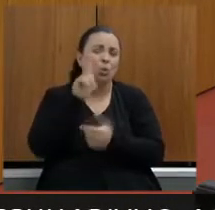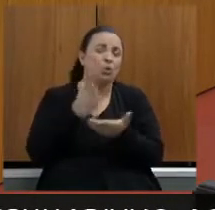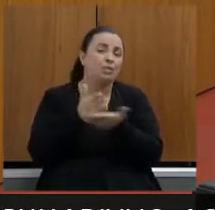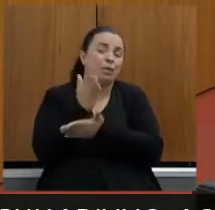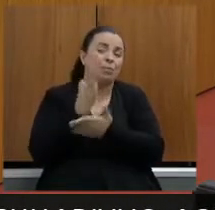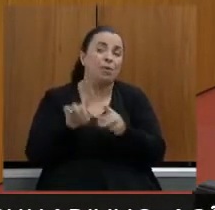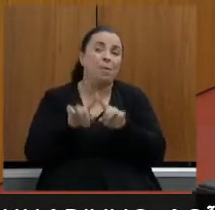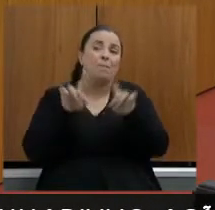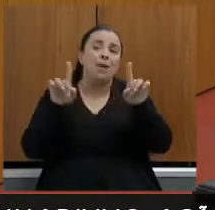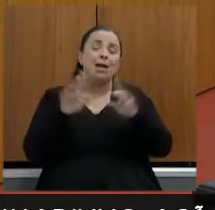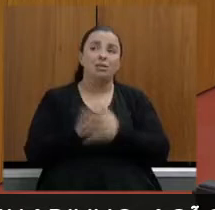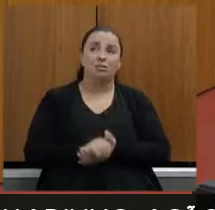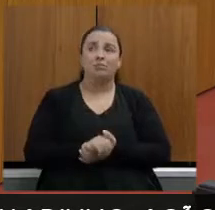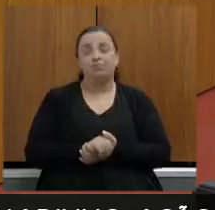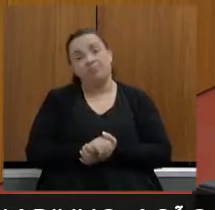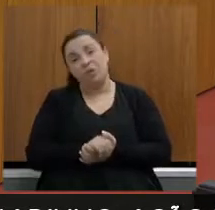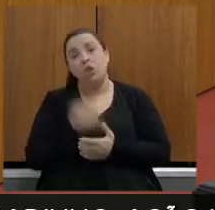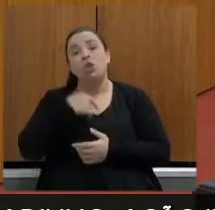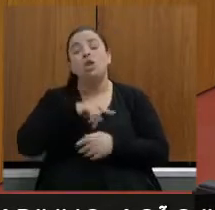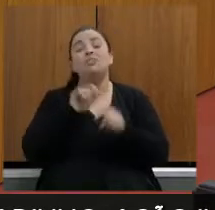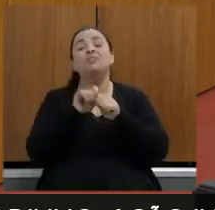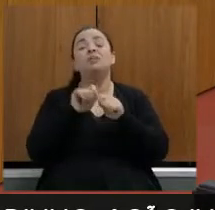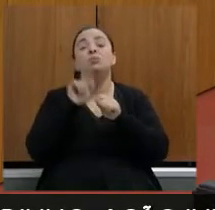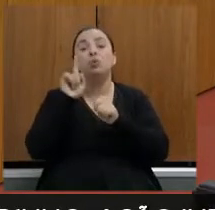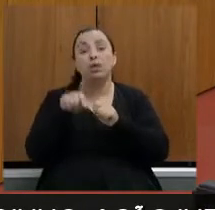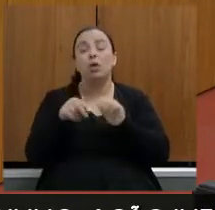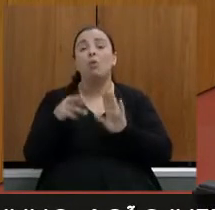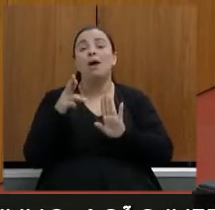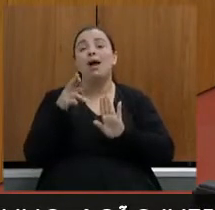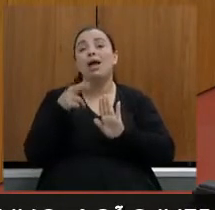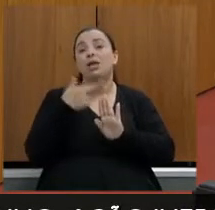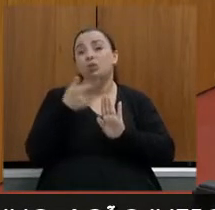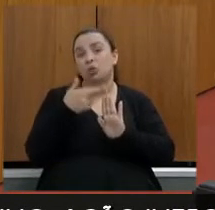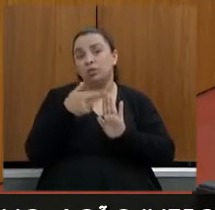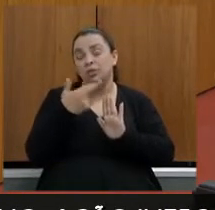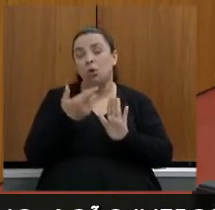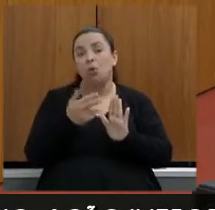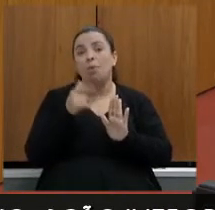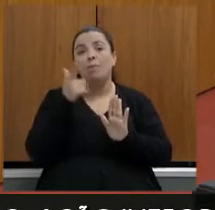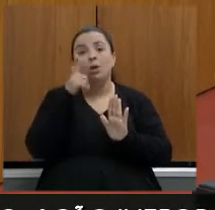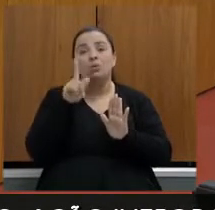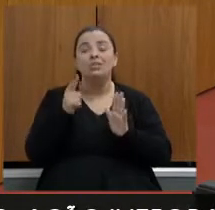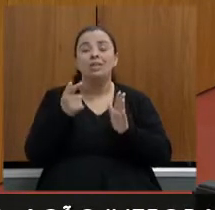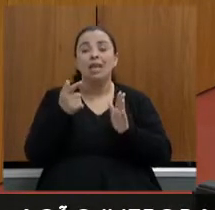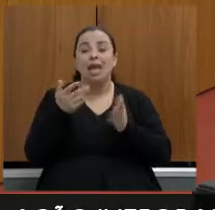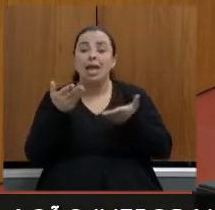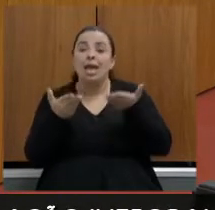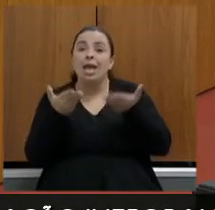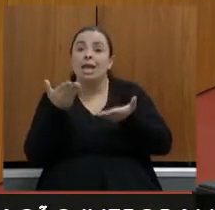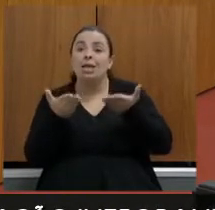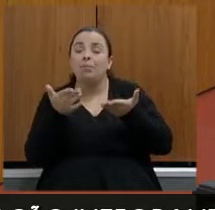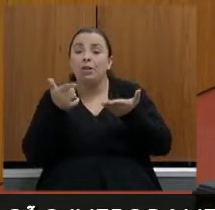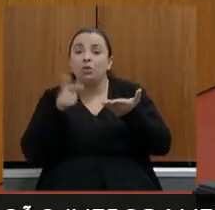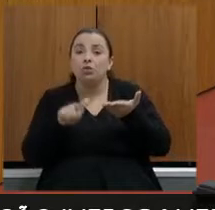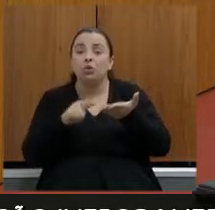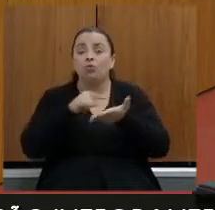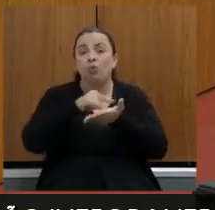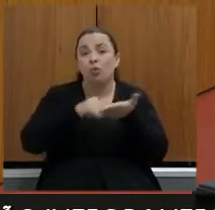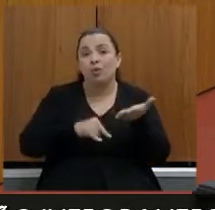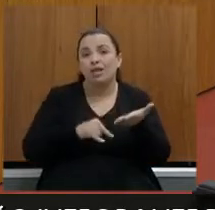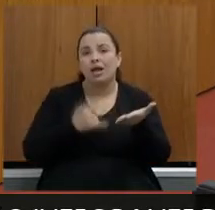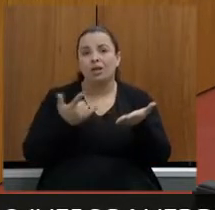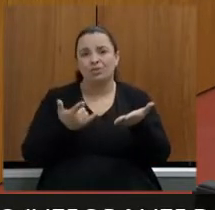e vamos soltar em breve é uma resolução para reequilibrar contratos pegando os